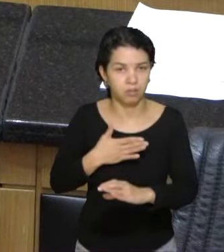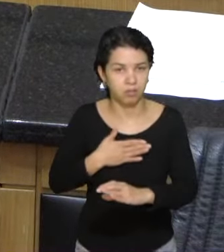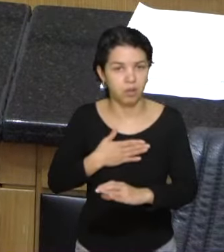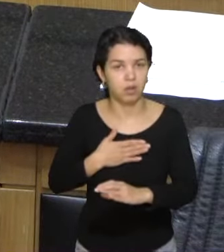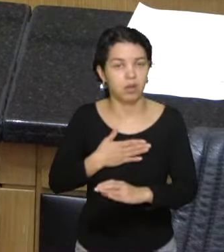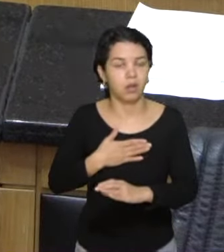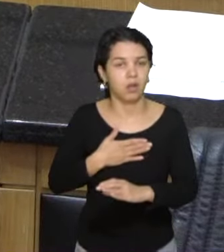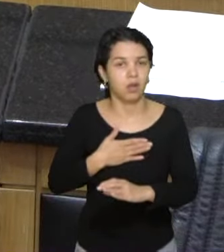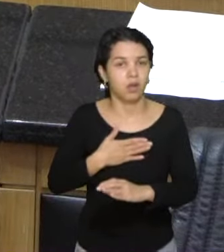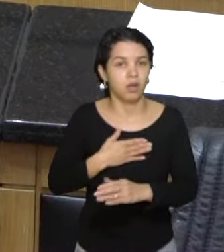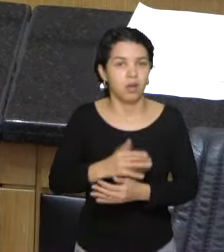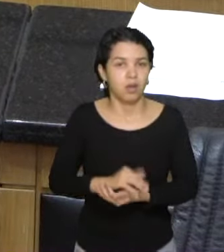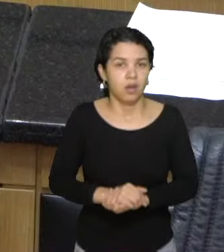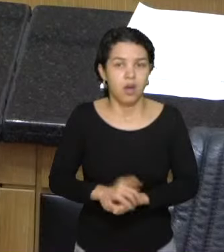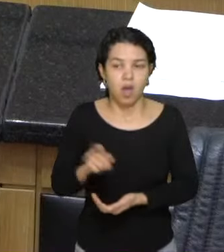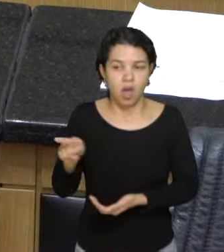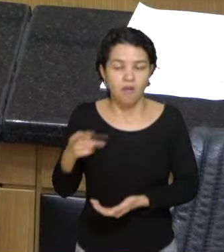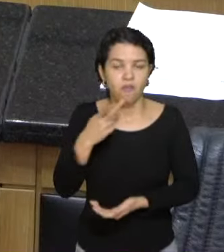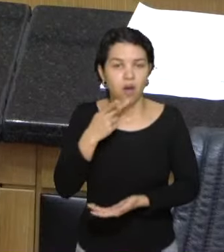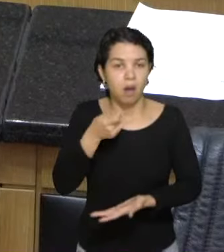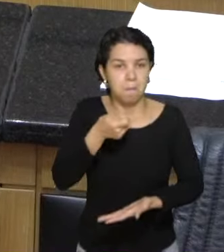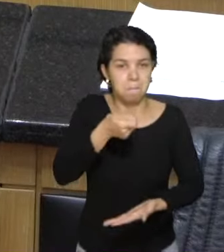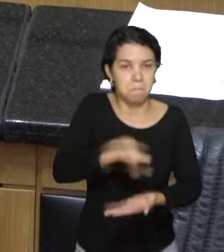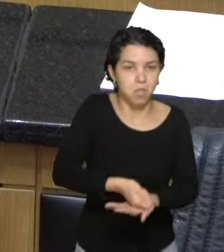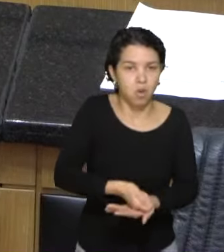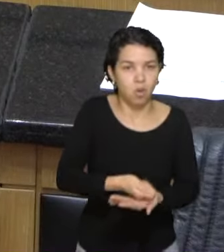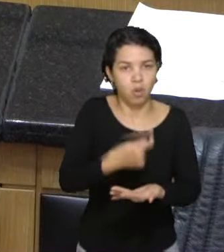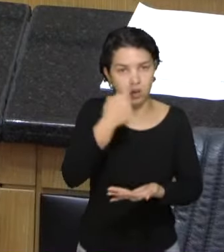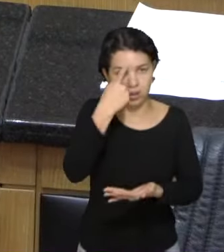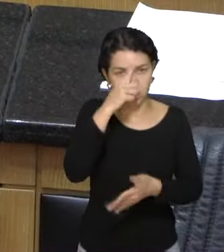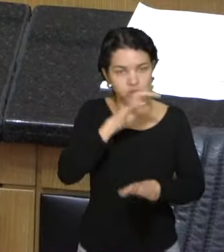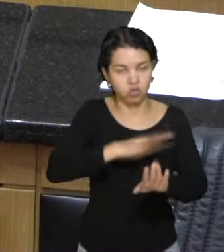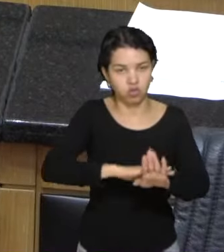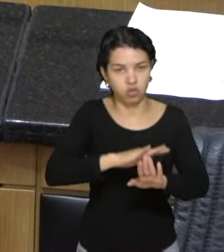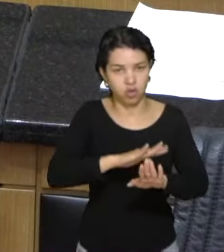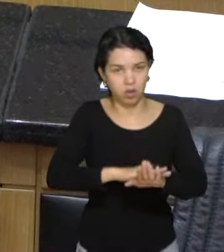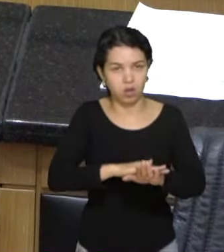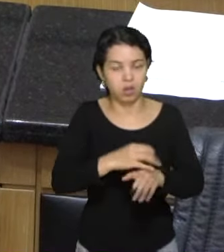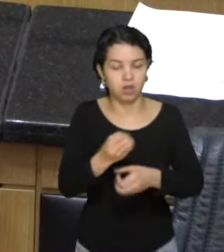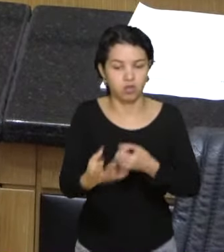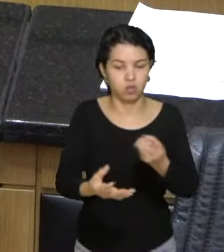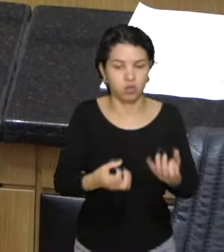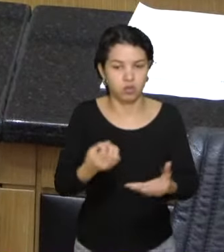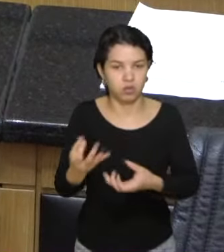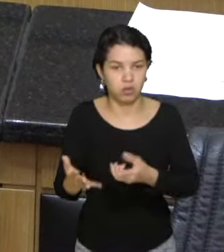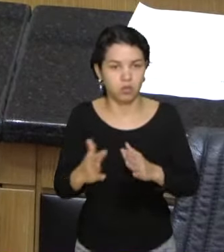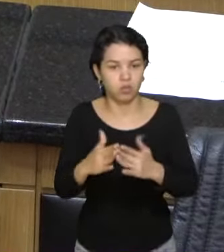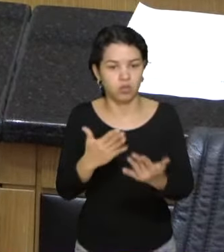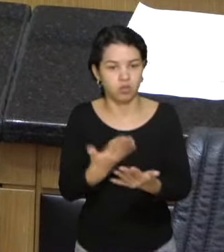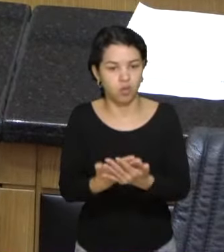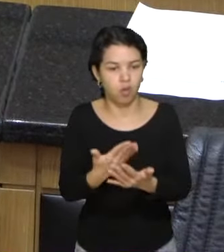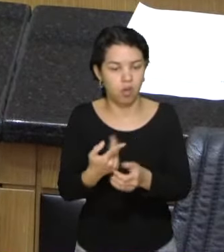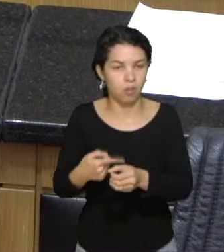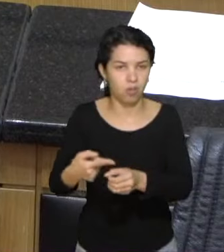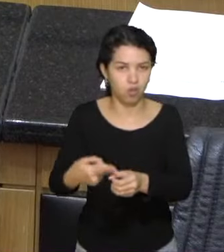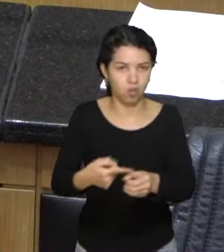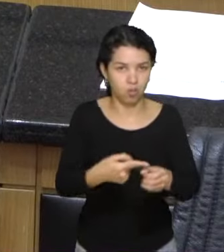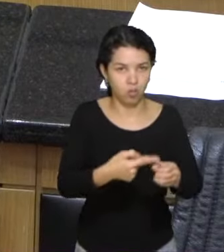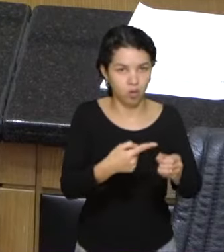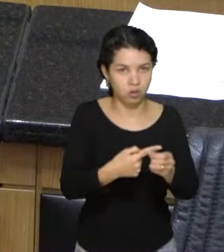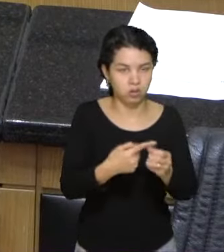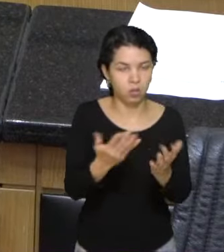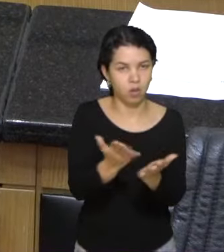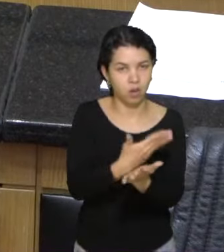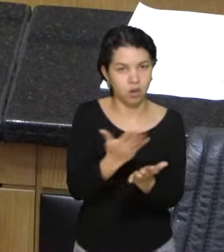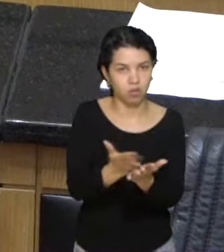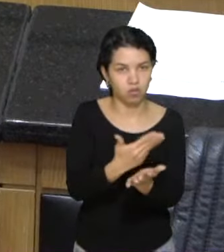tentando impor a ideologia de gênero, através da distribuição, nas escolas municipais, de uma cartilha que